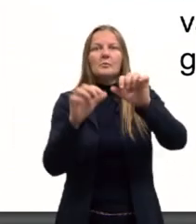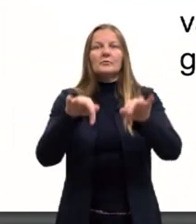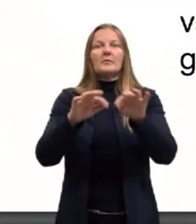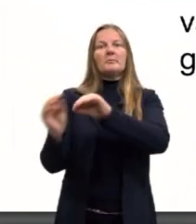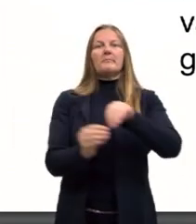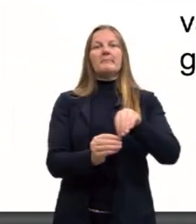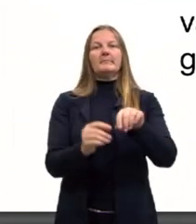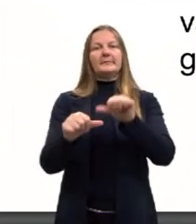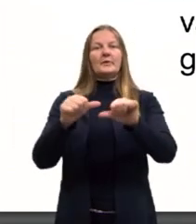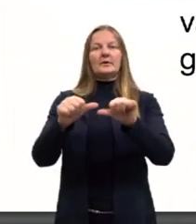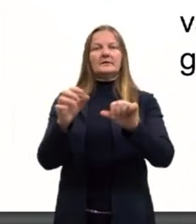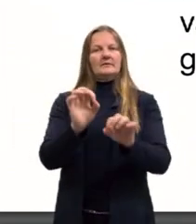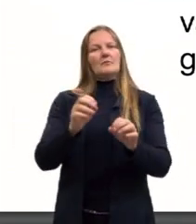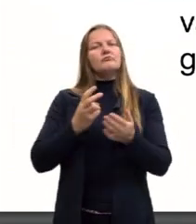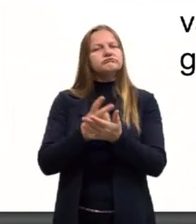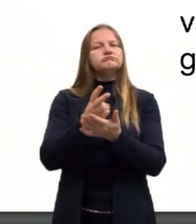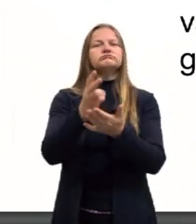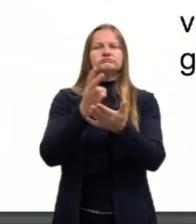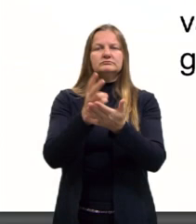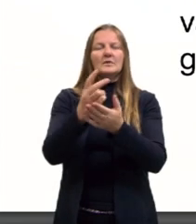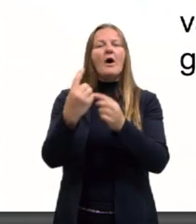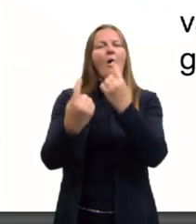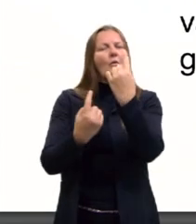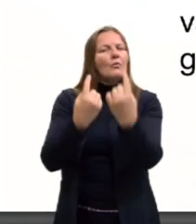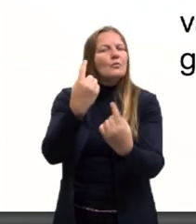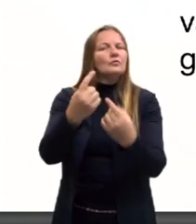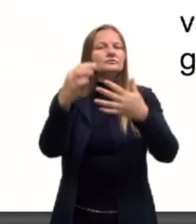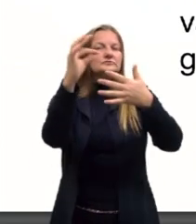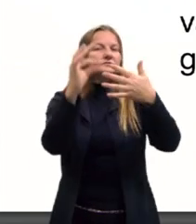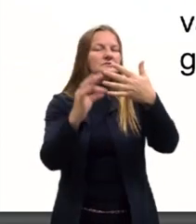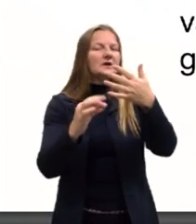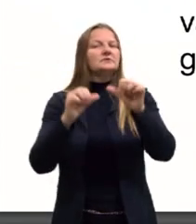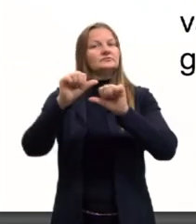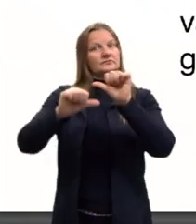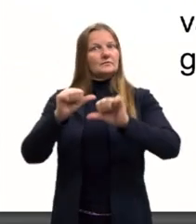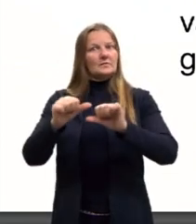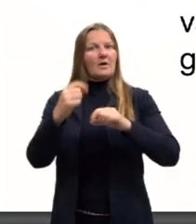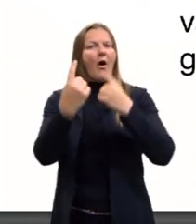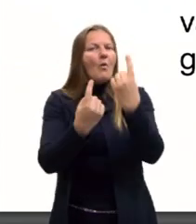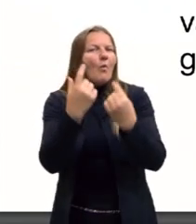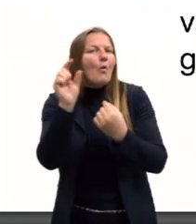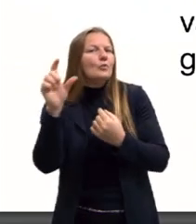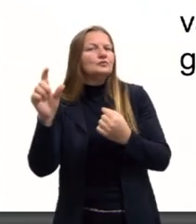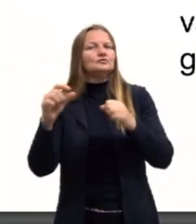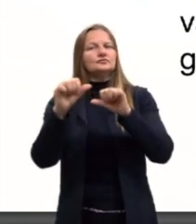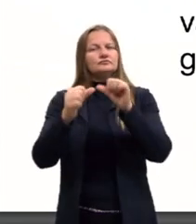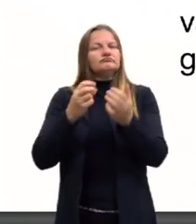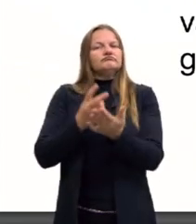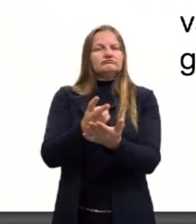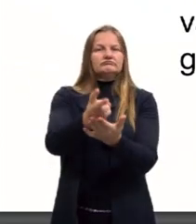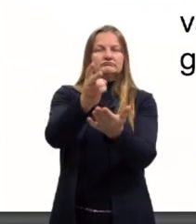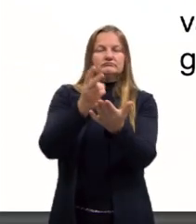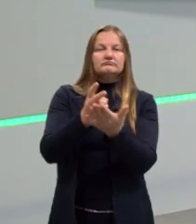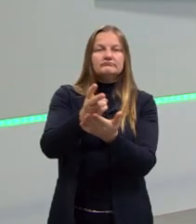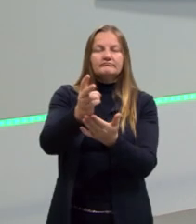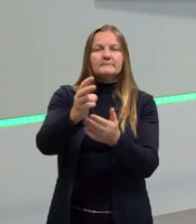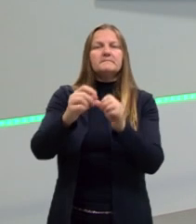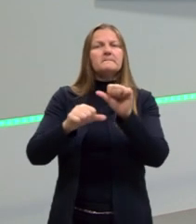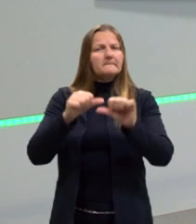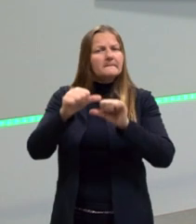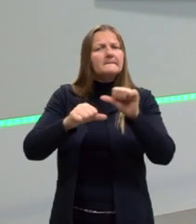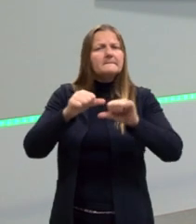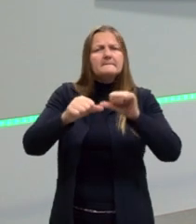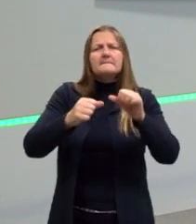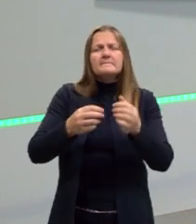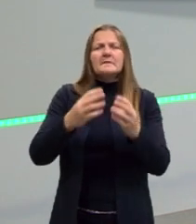enraizadas, e tendem a se manter. Então, algumas coisas se transformam, mas outras se mantêm. Toda transformação é